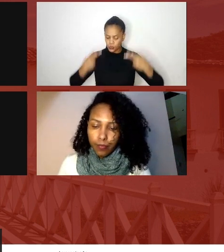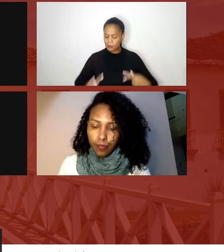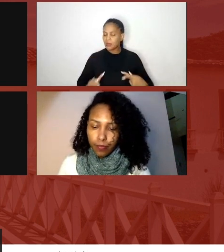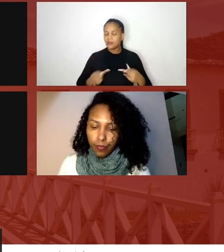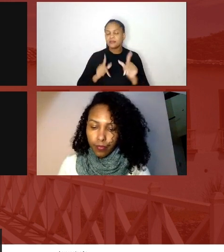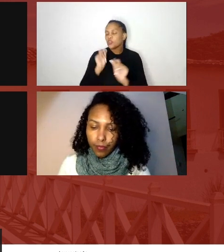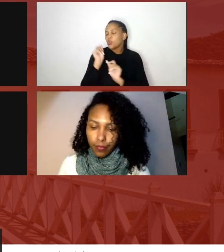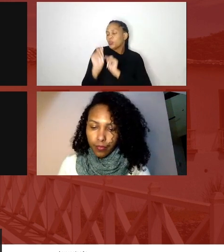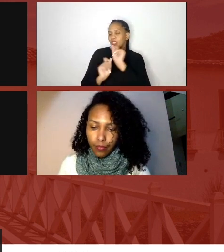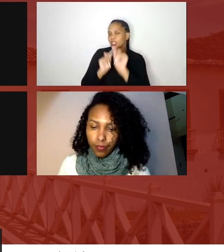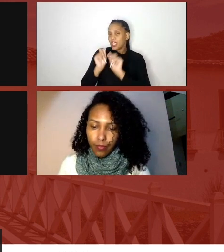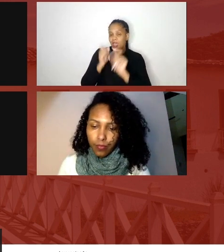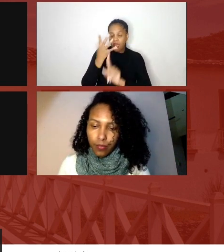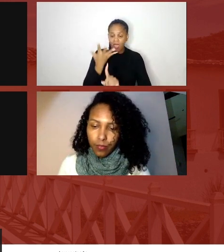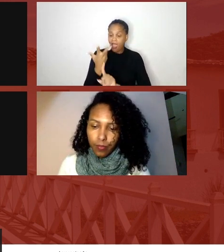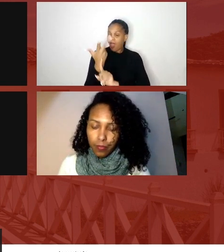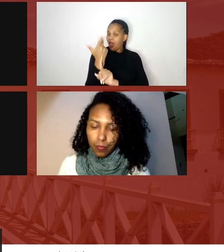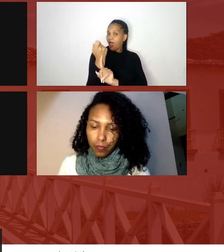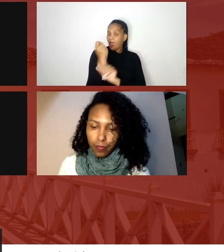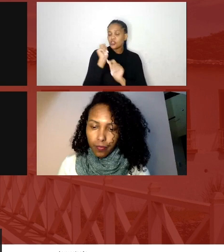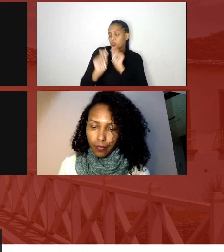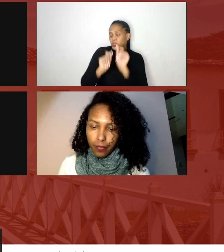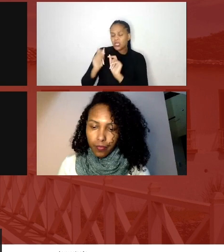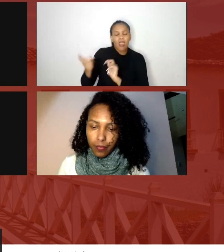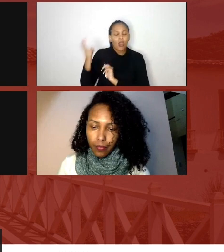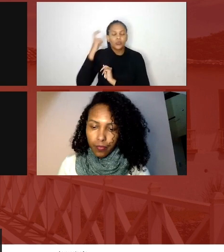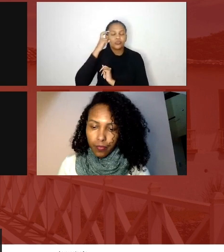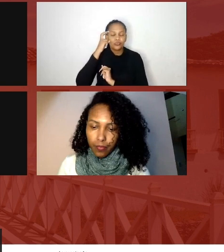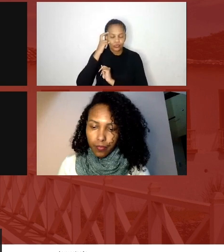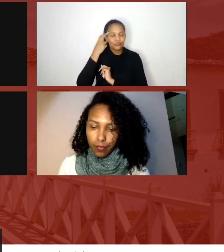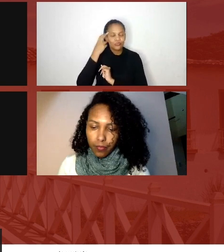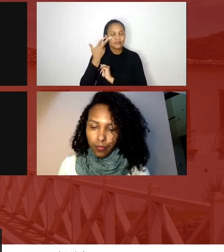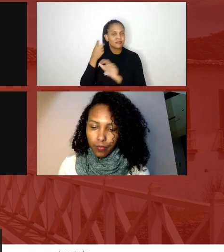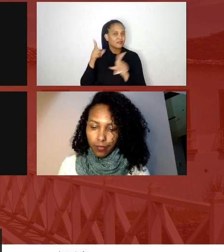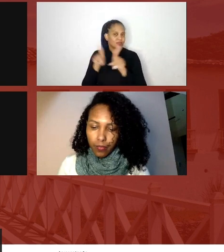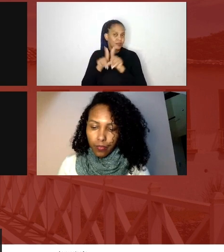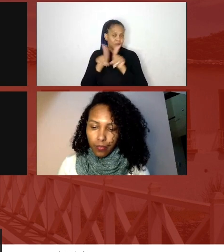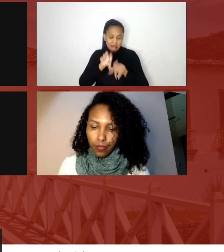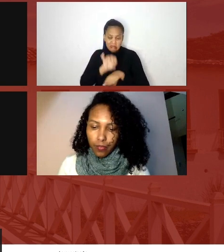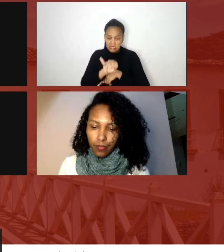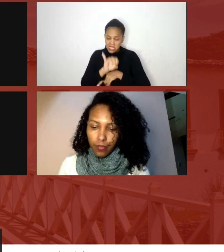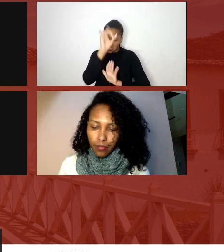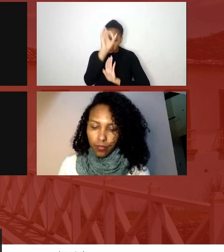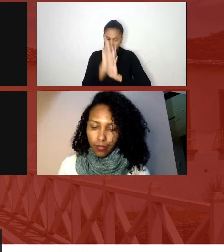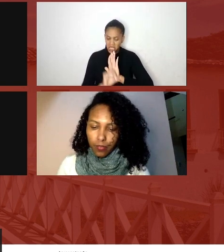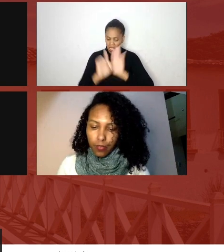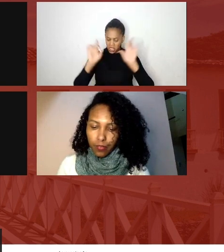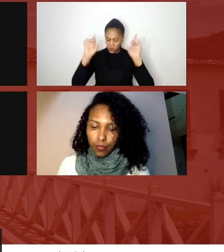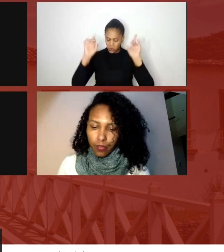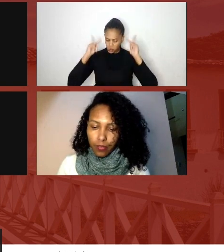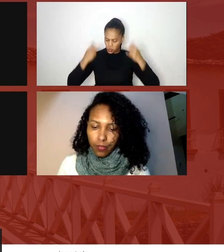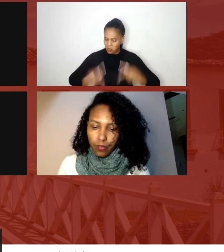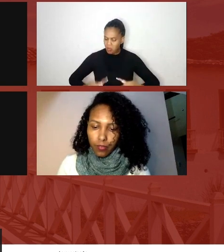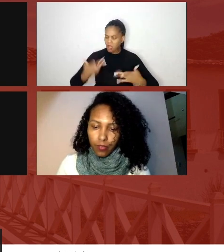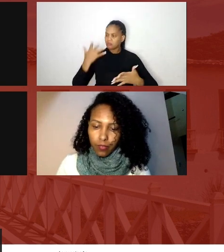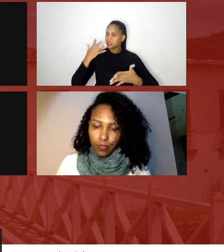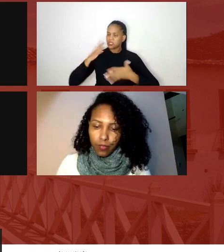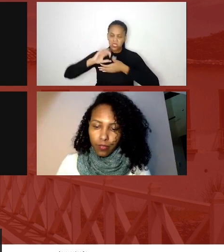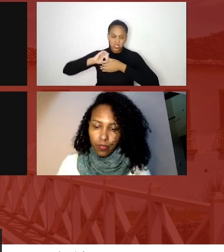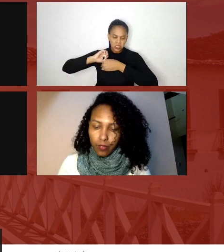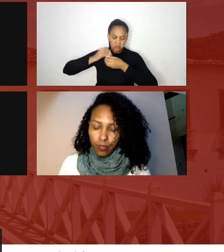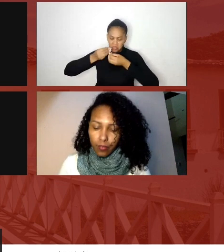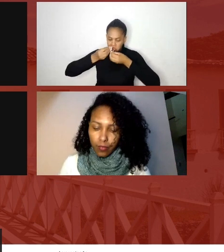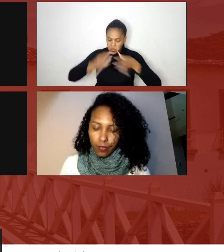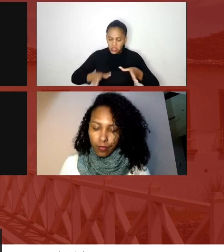arte o que que é a cultura e se esses direitos humanos estão sendo violados de fato no município de Goiás ou